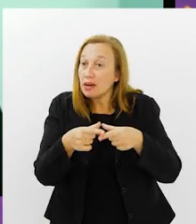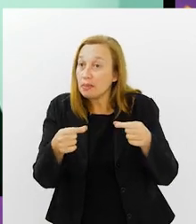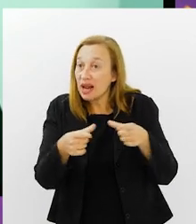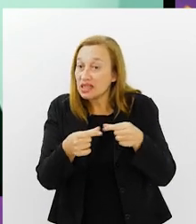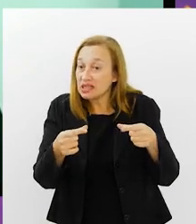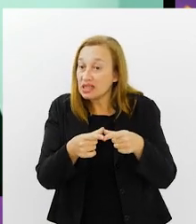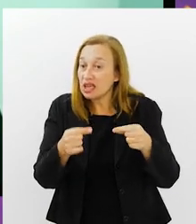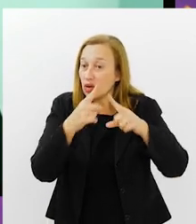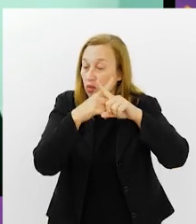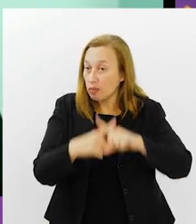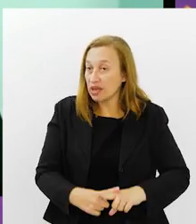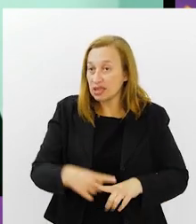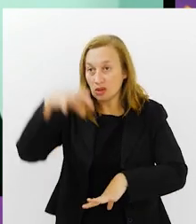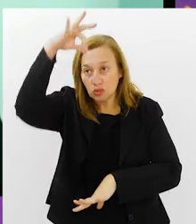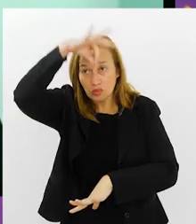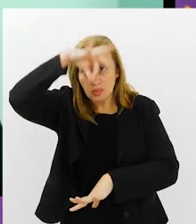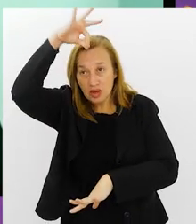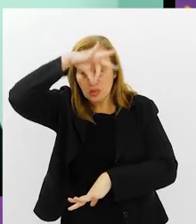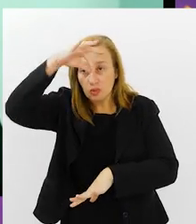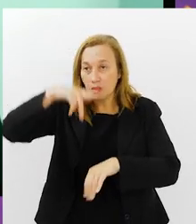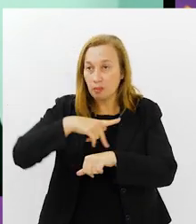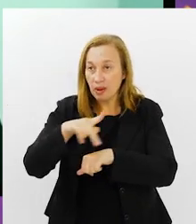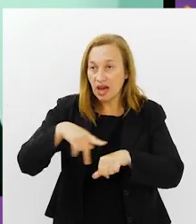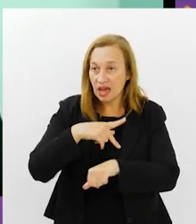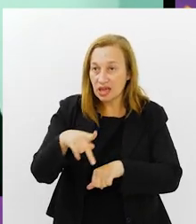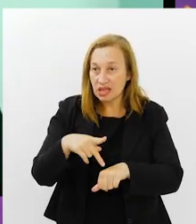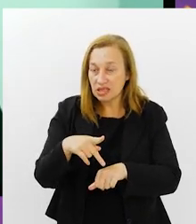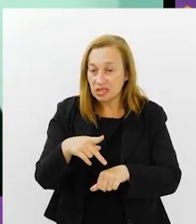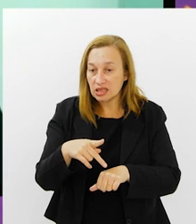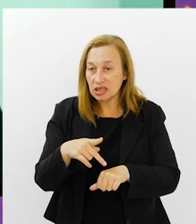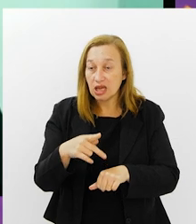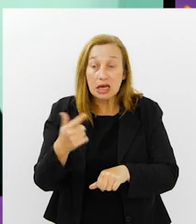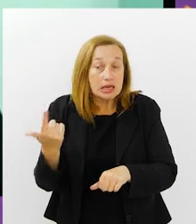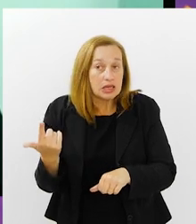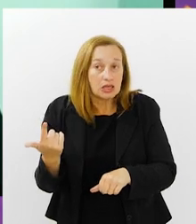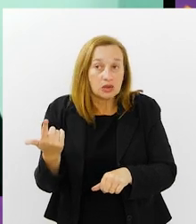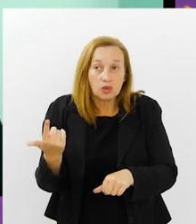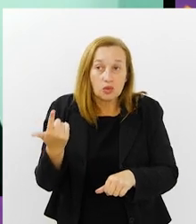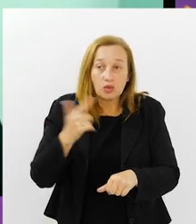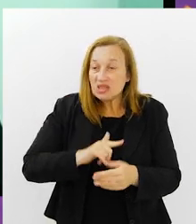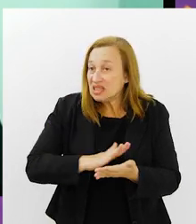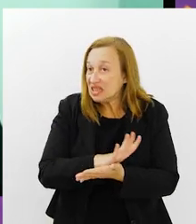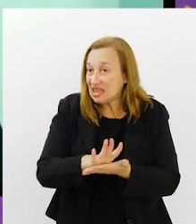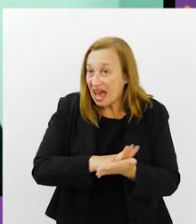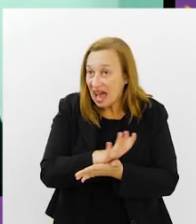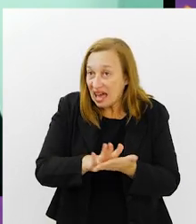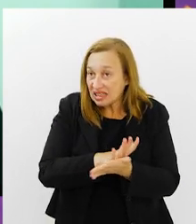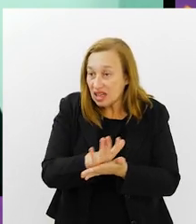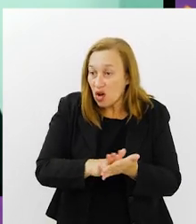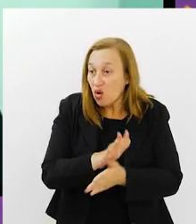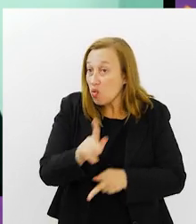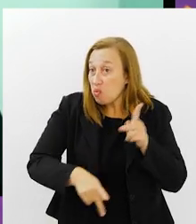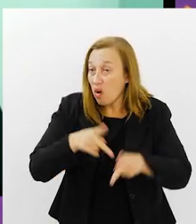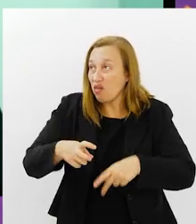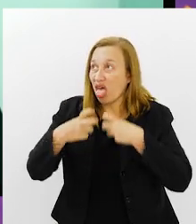Brasília. É um público que não está acostumado com o futebol. Quer ver espetáculo. O gol não sai em 30 minutos. Começa a vaiar.